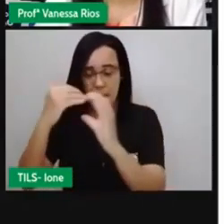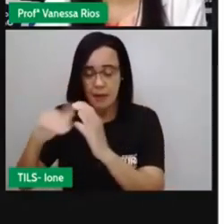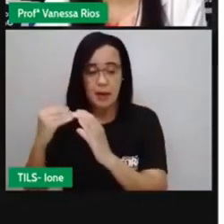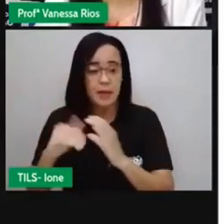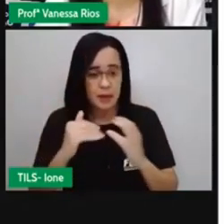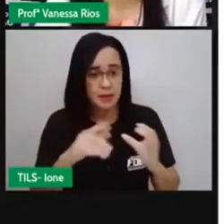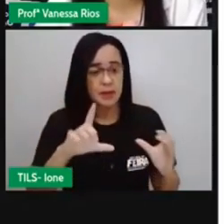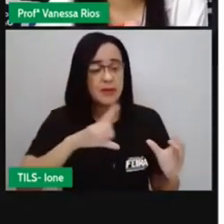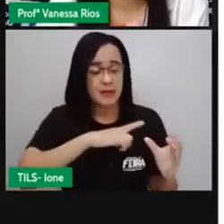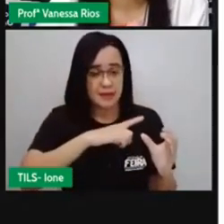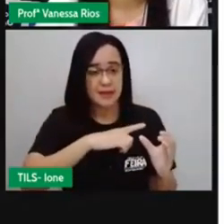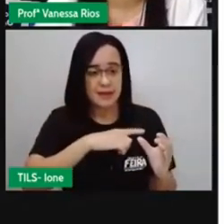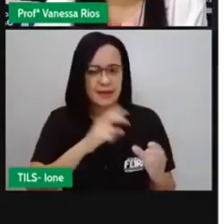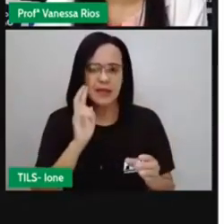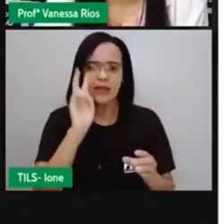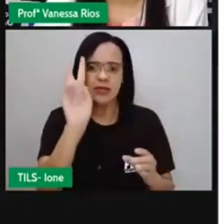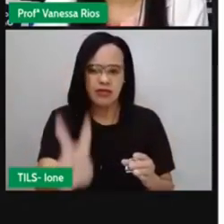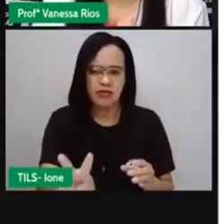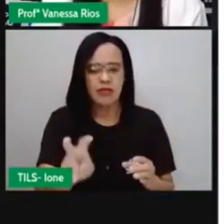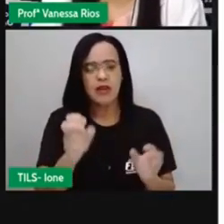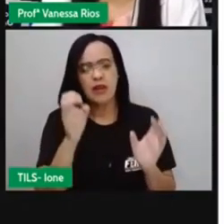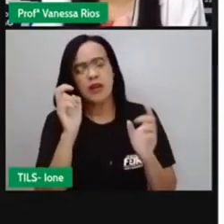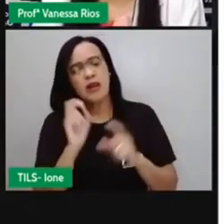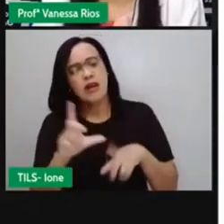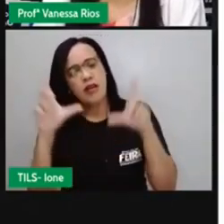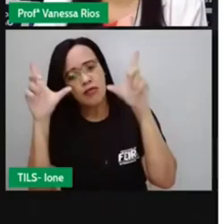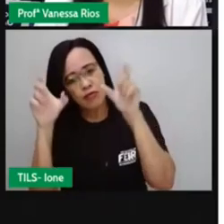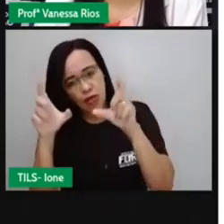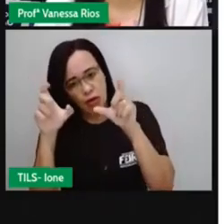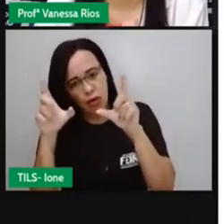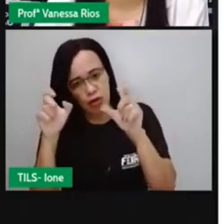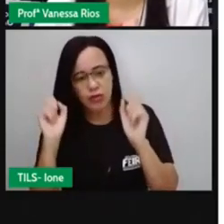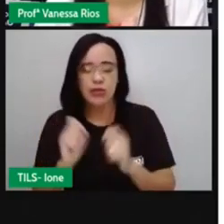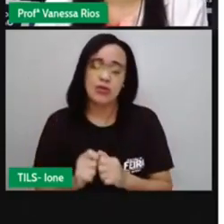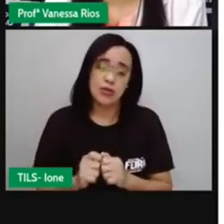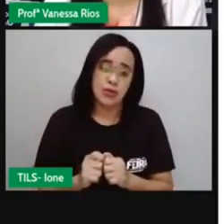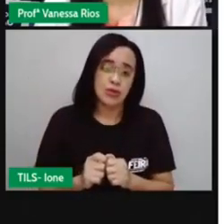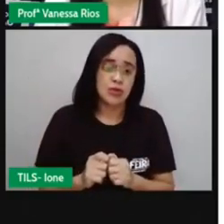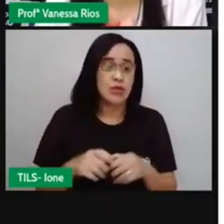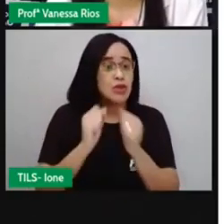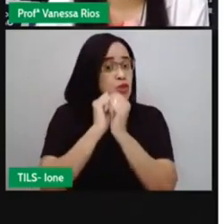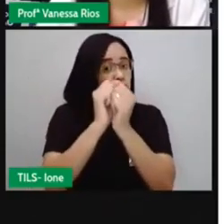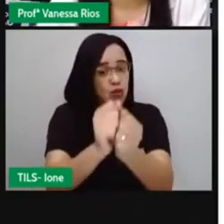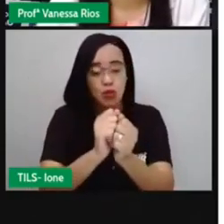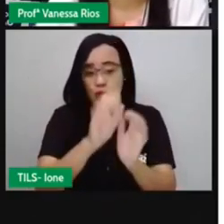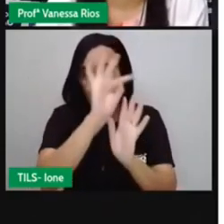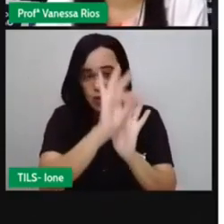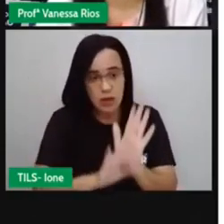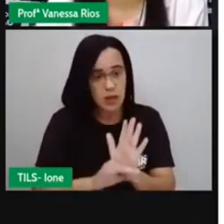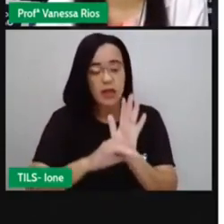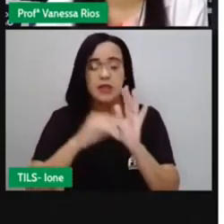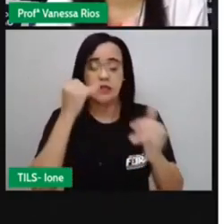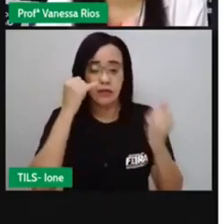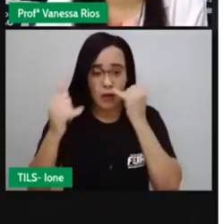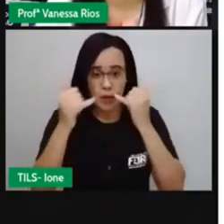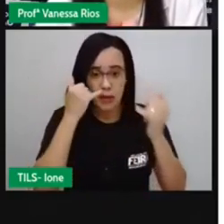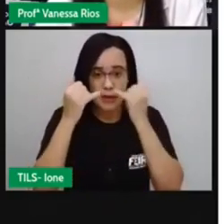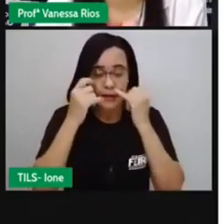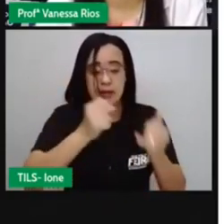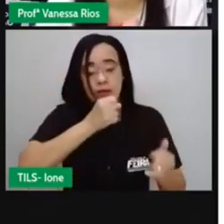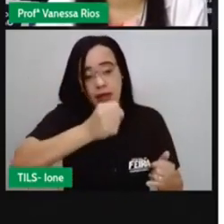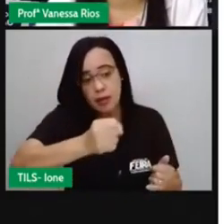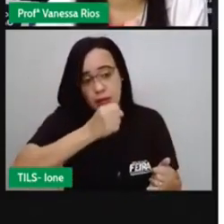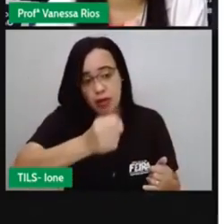acompanhando as narrações, ilustrações acompanhando as notícias, as reportagens. Então a presença dos